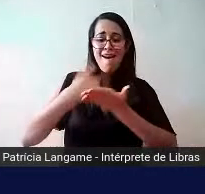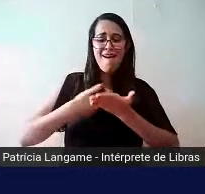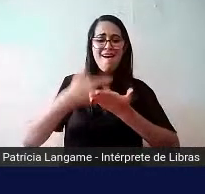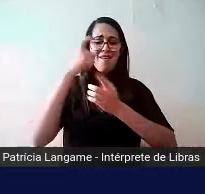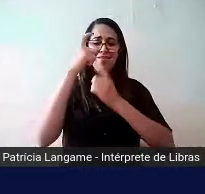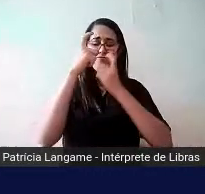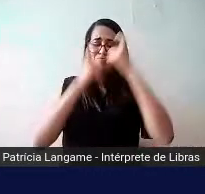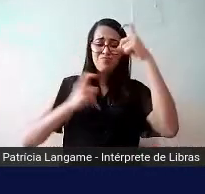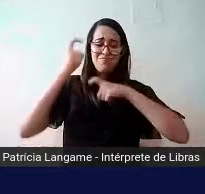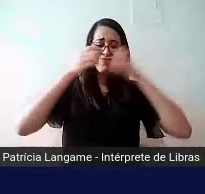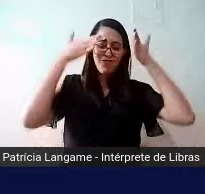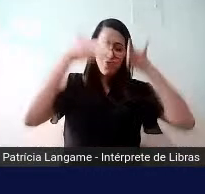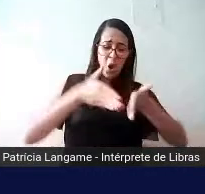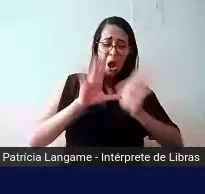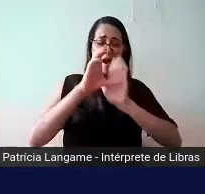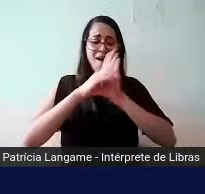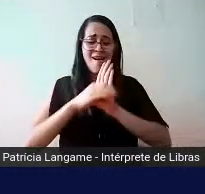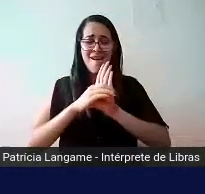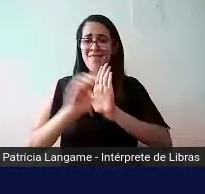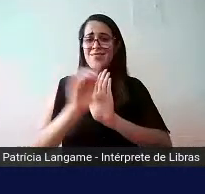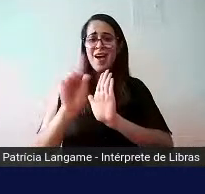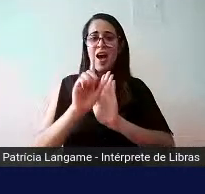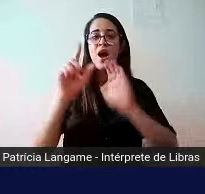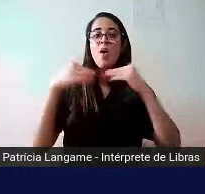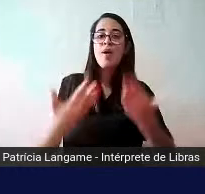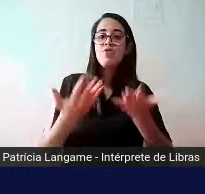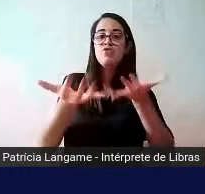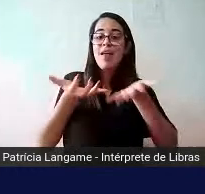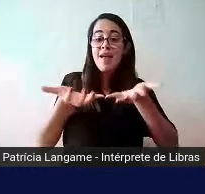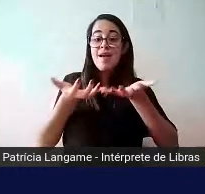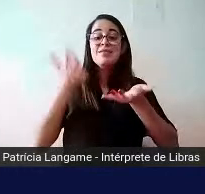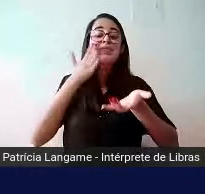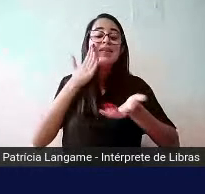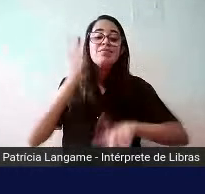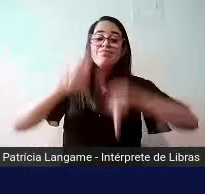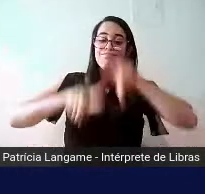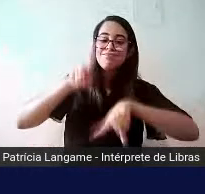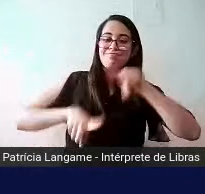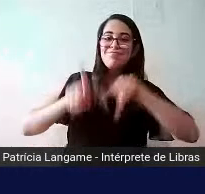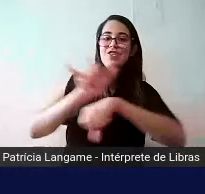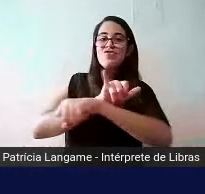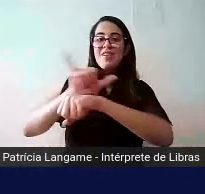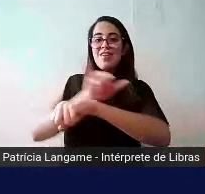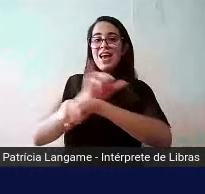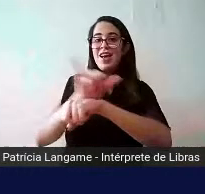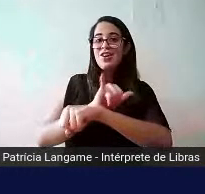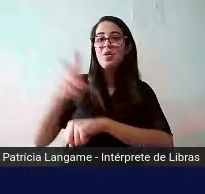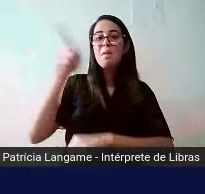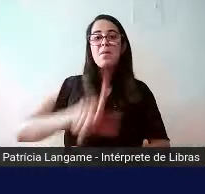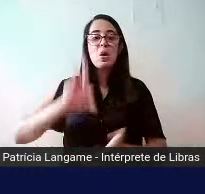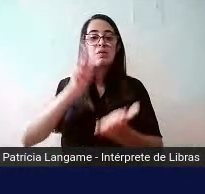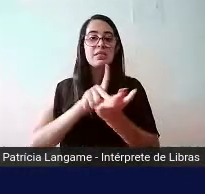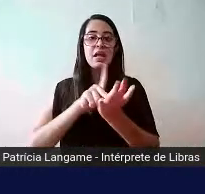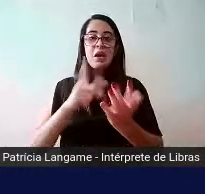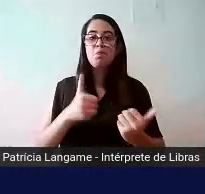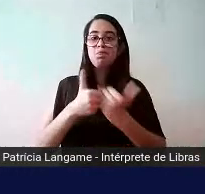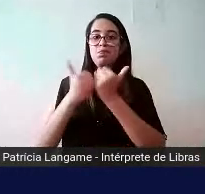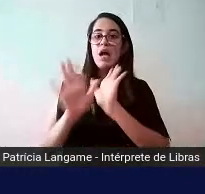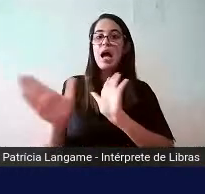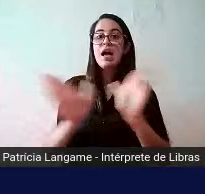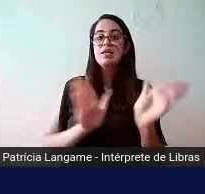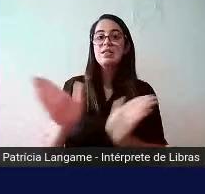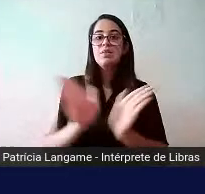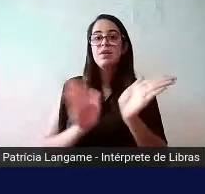com a definição. A gente está preocupado em ter recursos e estratégias que, de fato, promovam essa acessibilidade